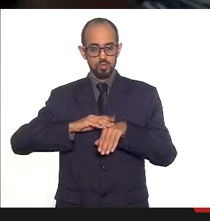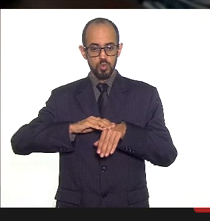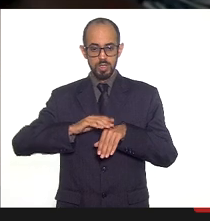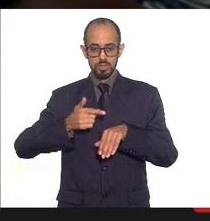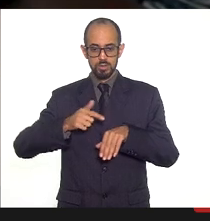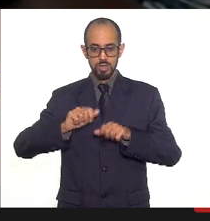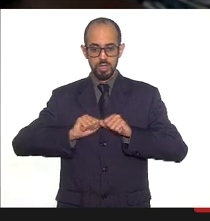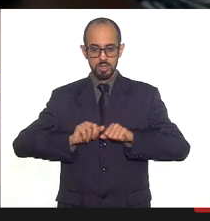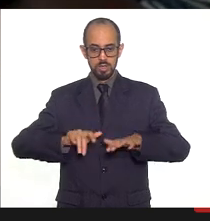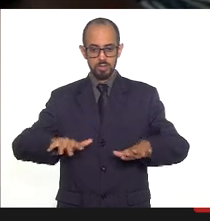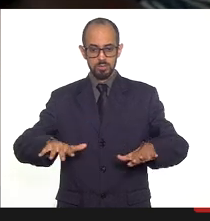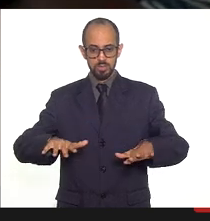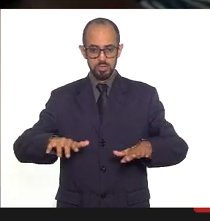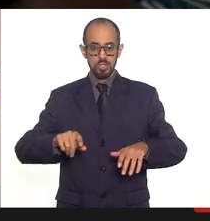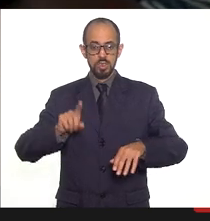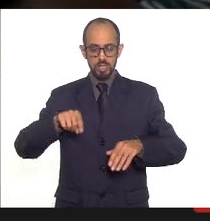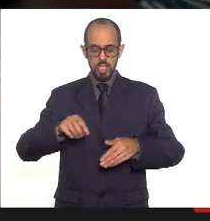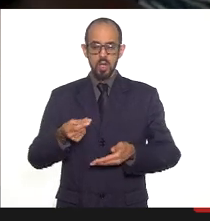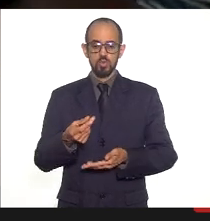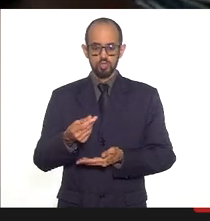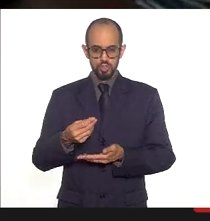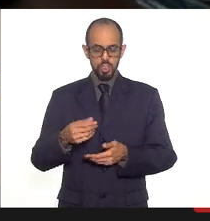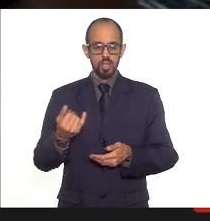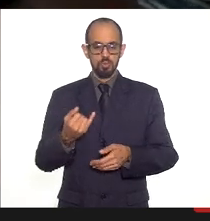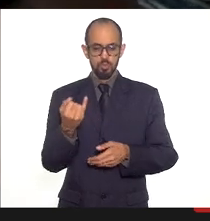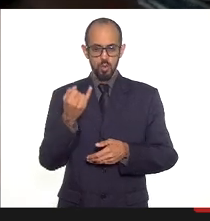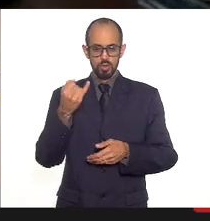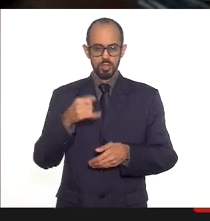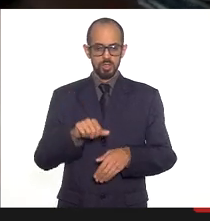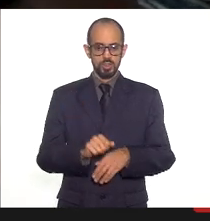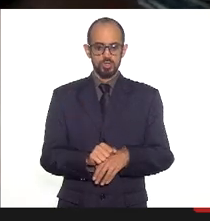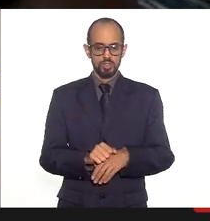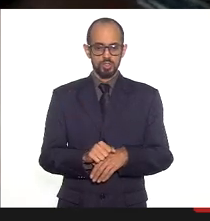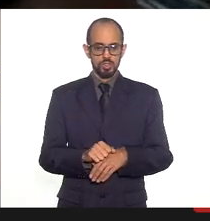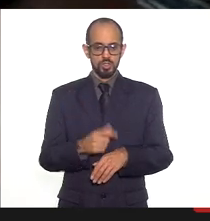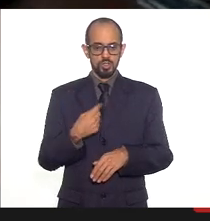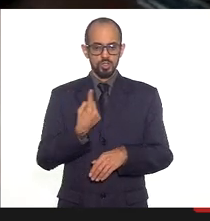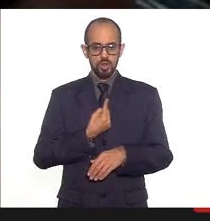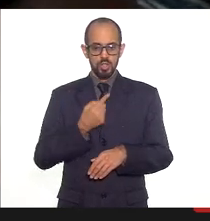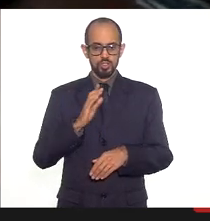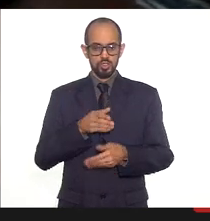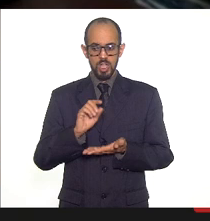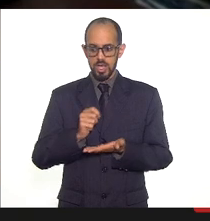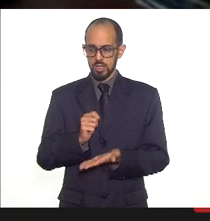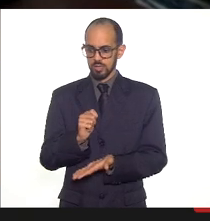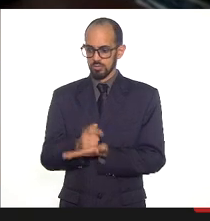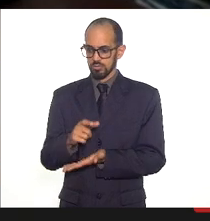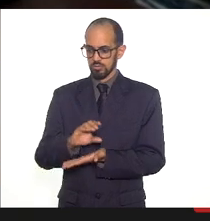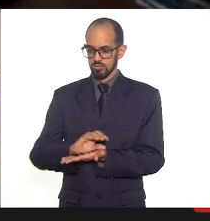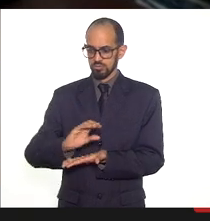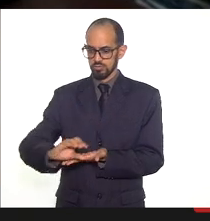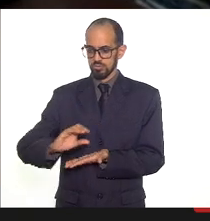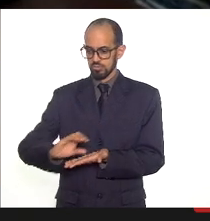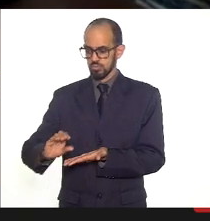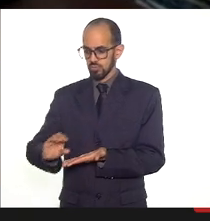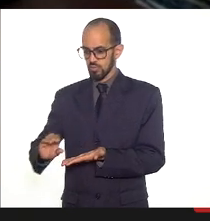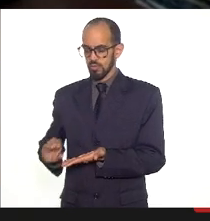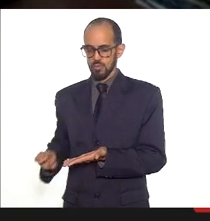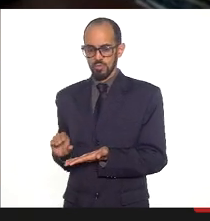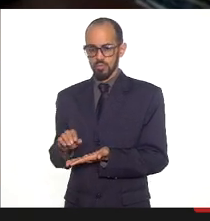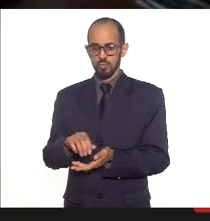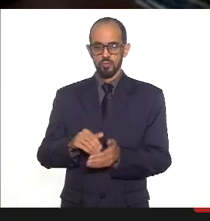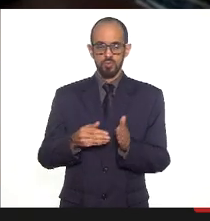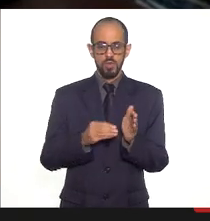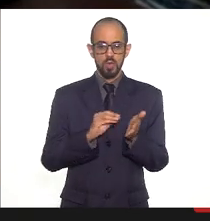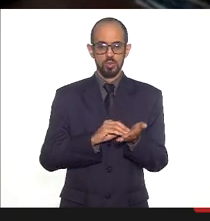que é um aporte financeiro considerável aos municípios já descentralizamos a primeira segunda terceira fase restando apenas a quarta fase já